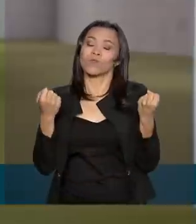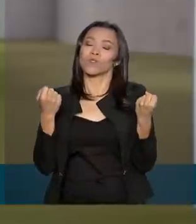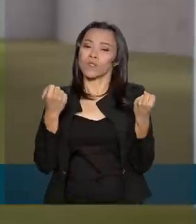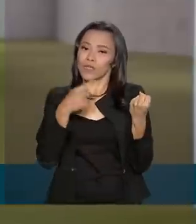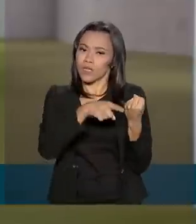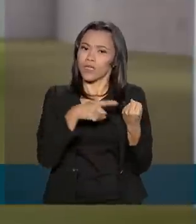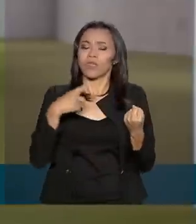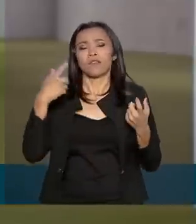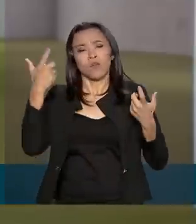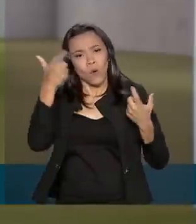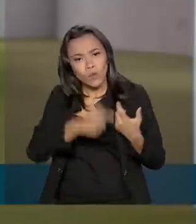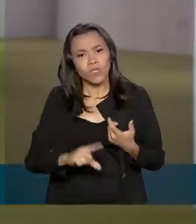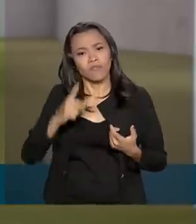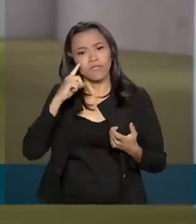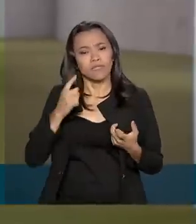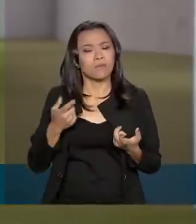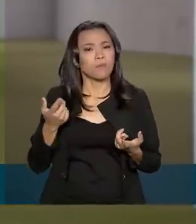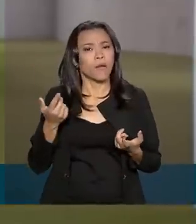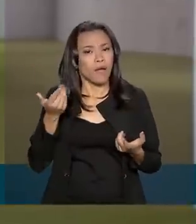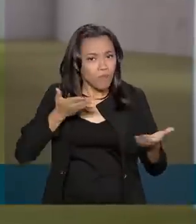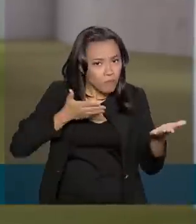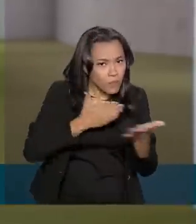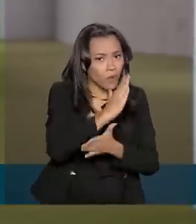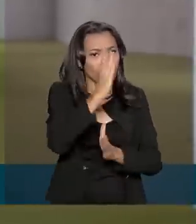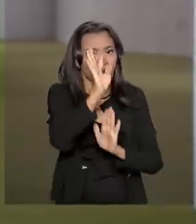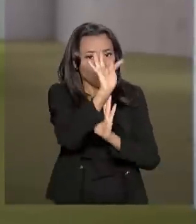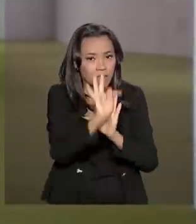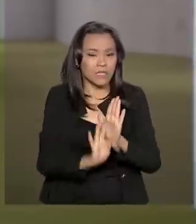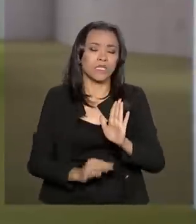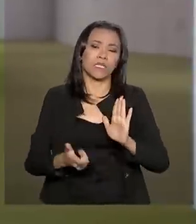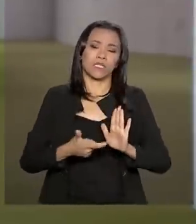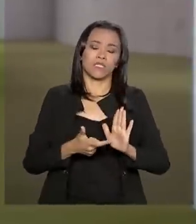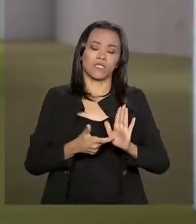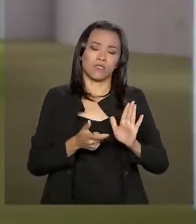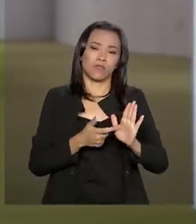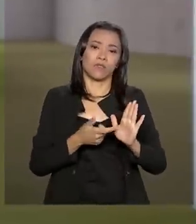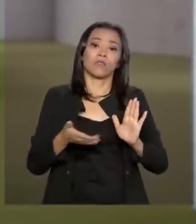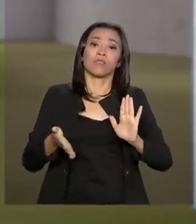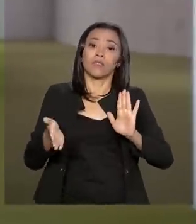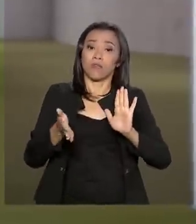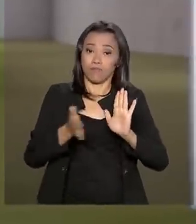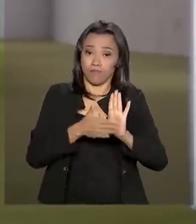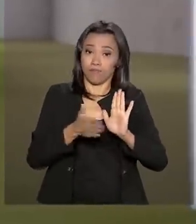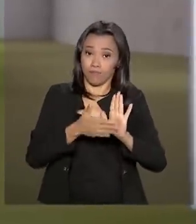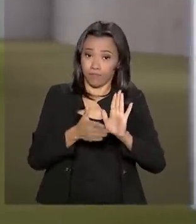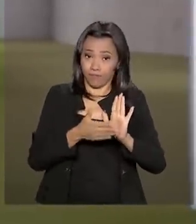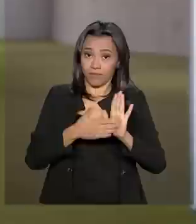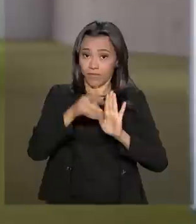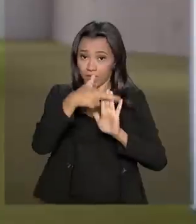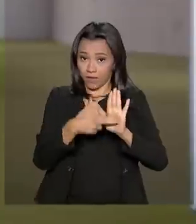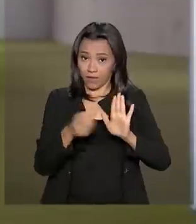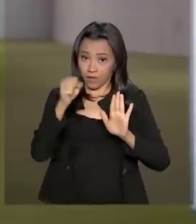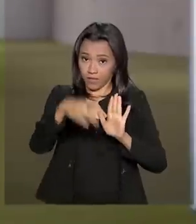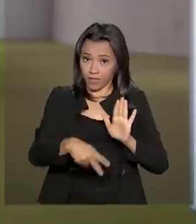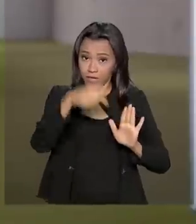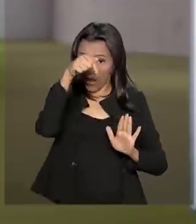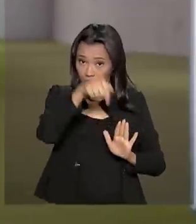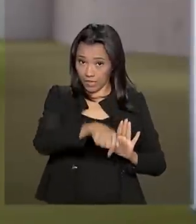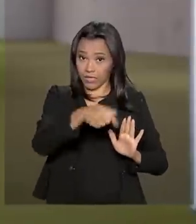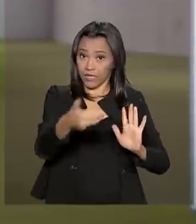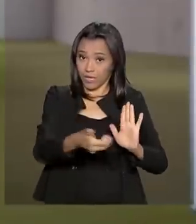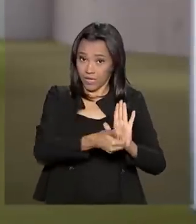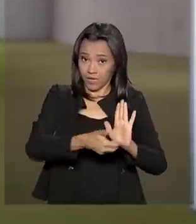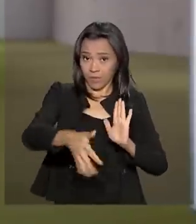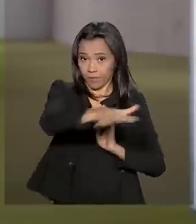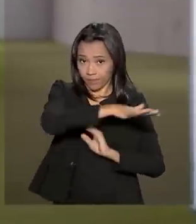tentar novamente aprovar a admissibilidade desse texto da reforma da Previdência na CCJ, aqui da Câmara. O relator, o